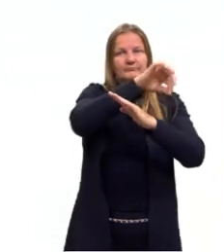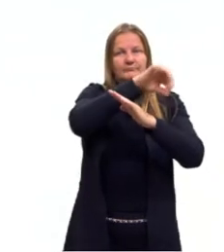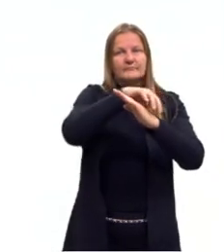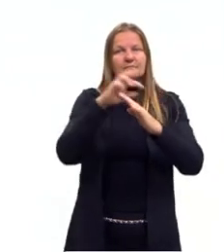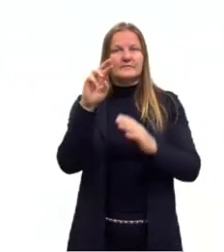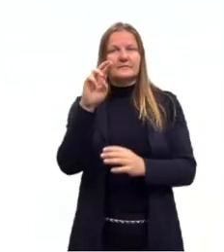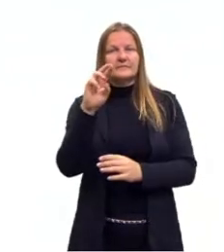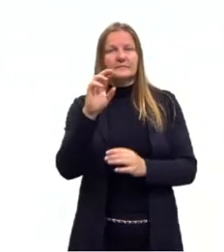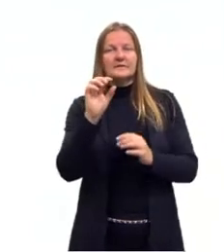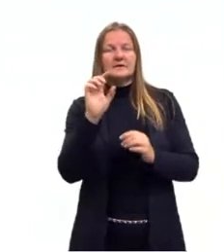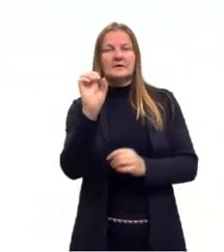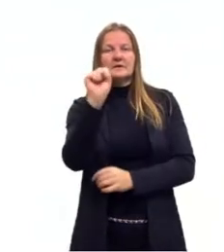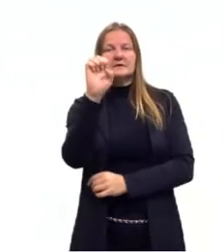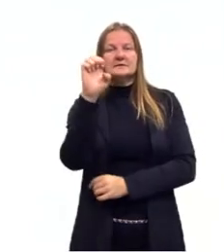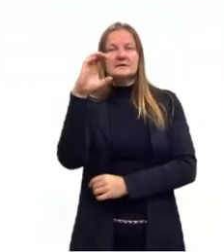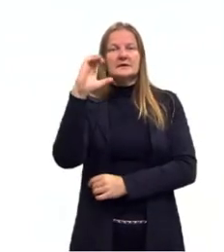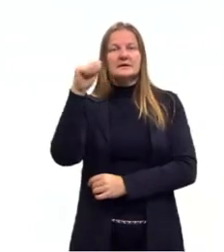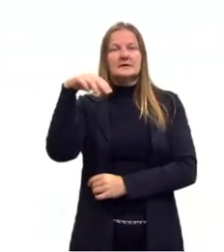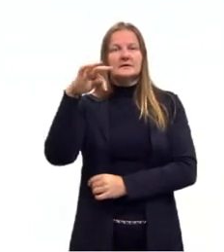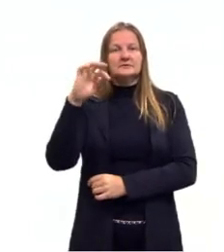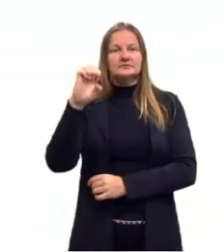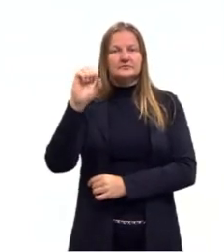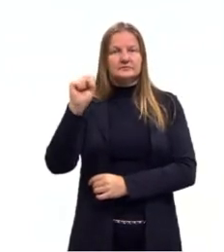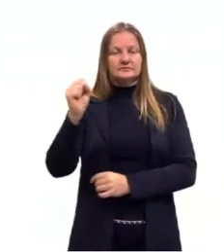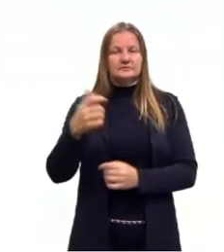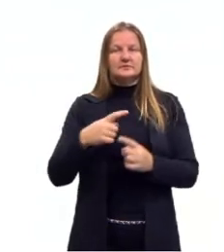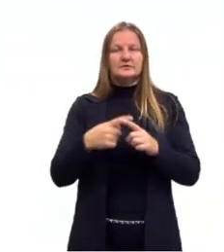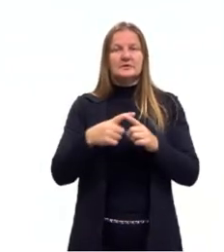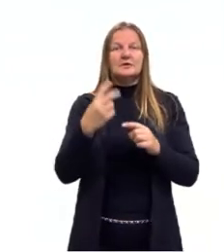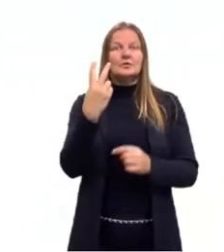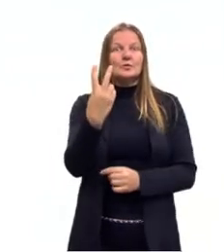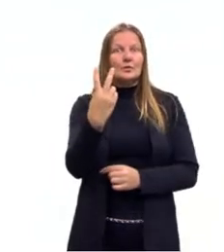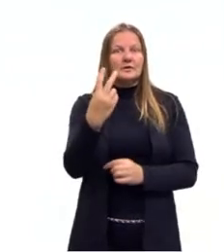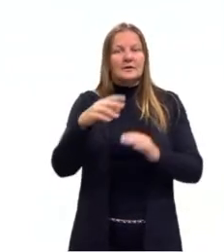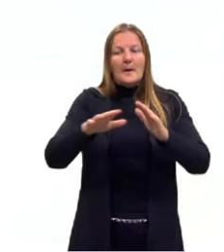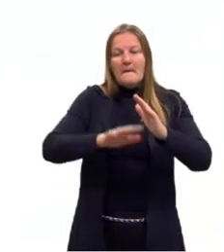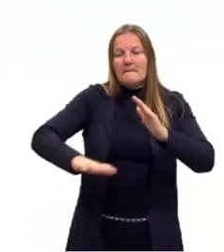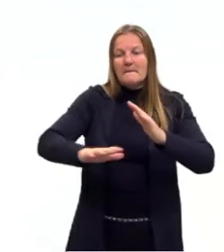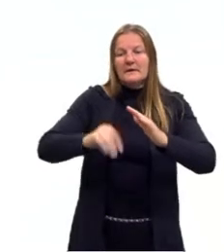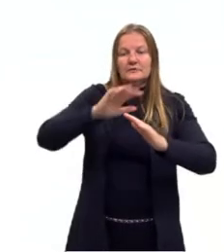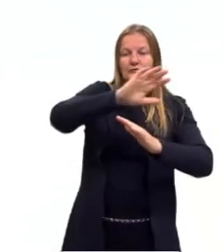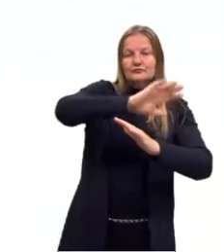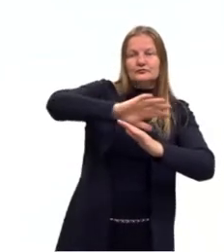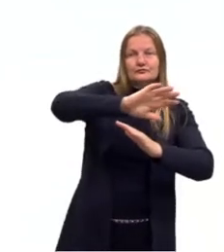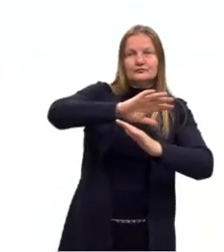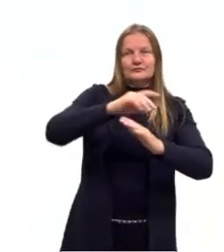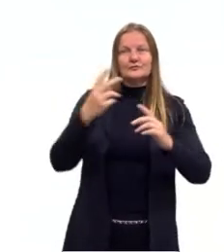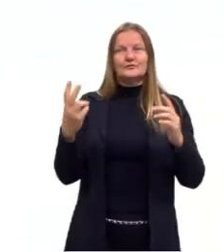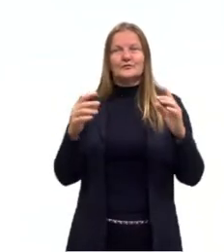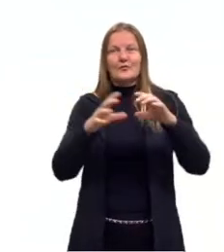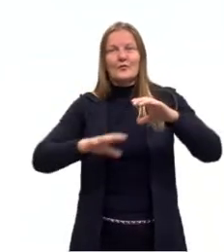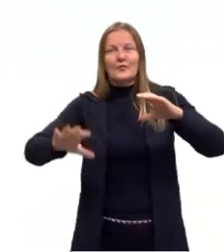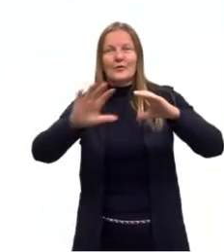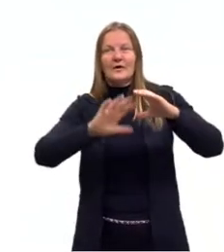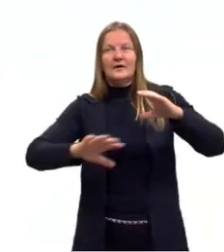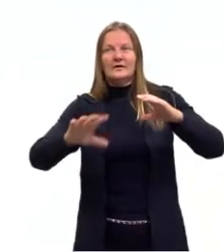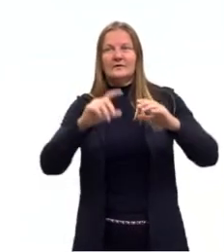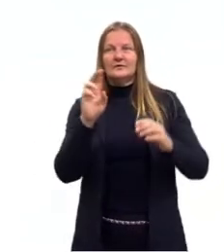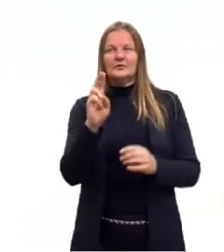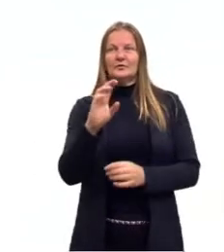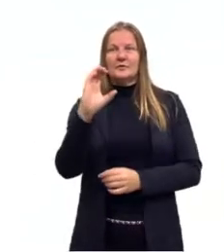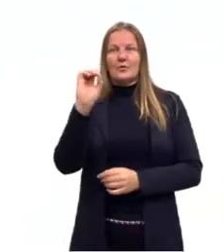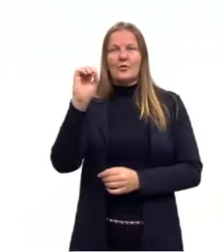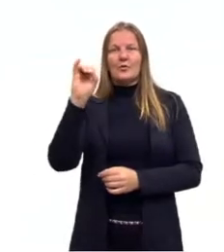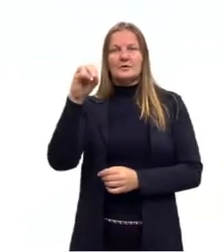chamados de secantes. E quando há dois planos ocupando o mesmo espaço, eles são chamados de